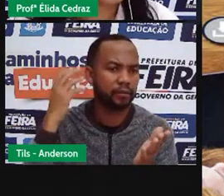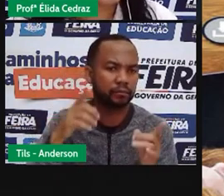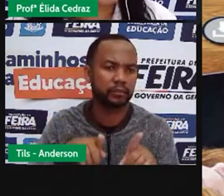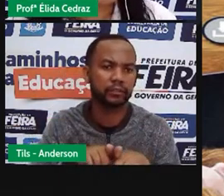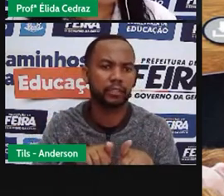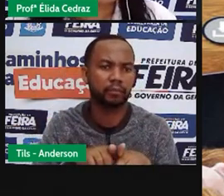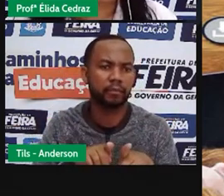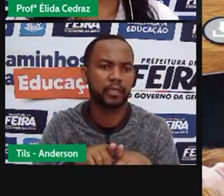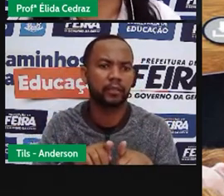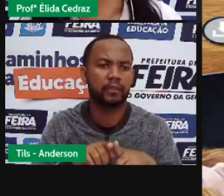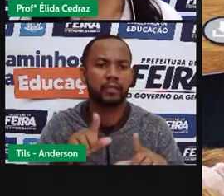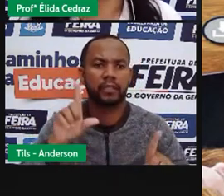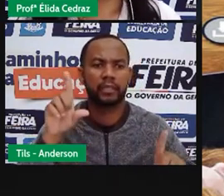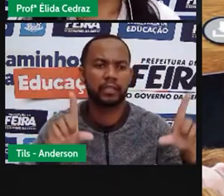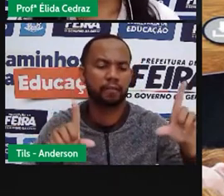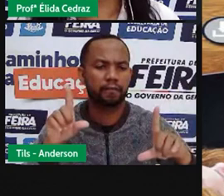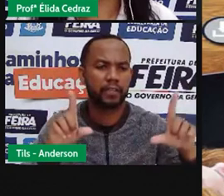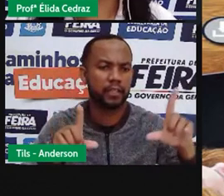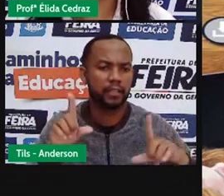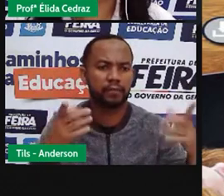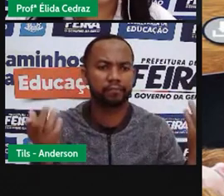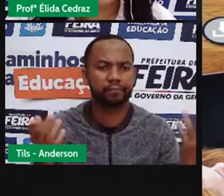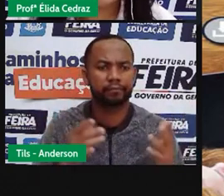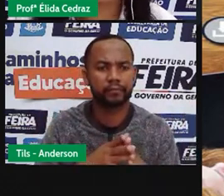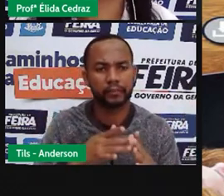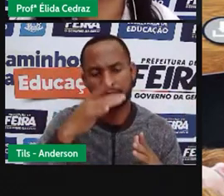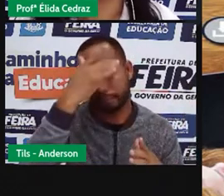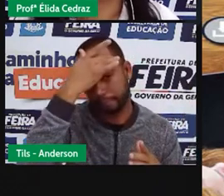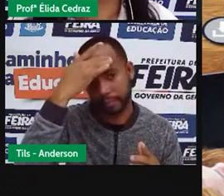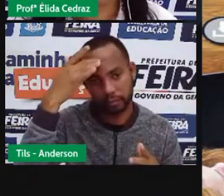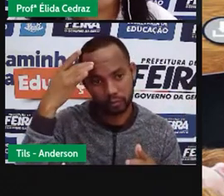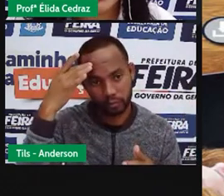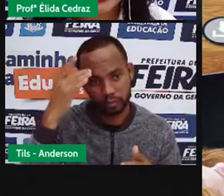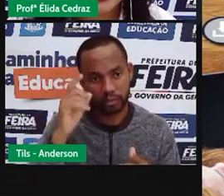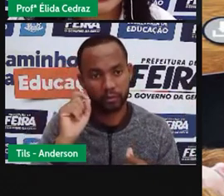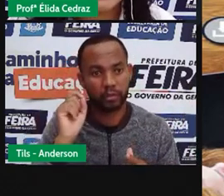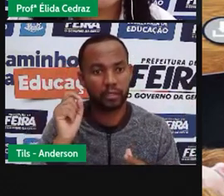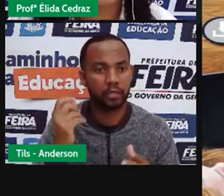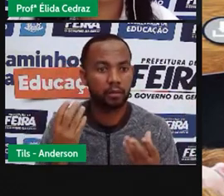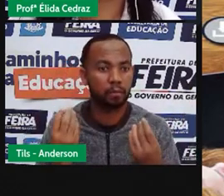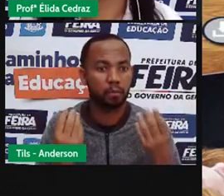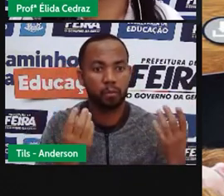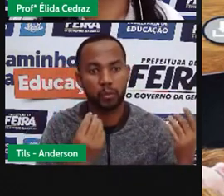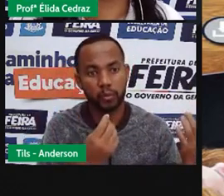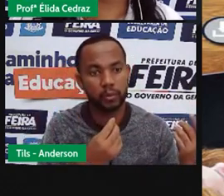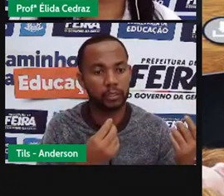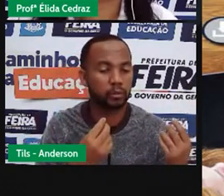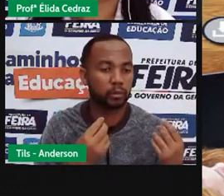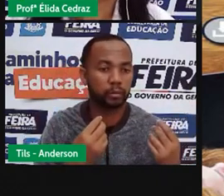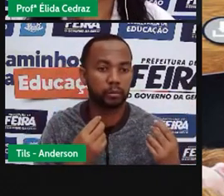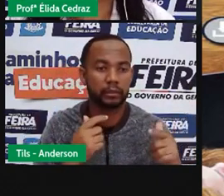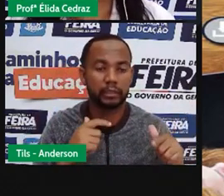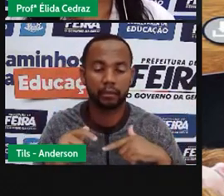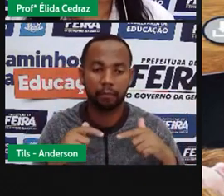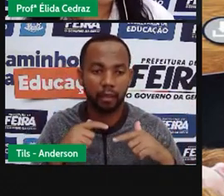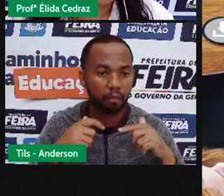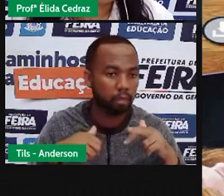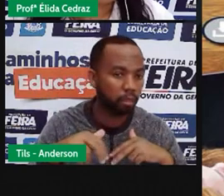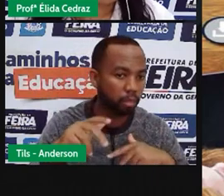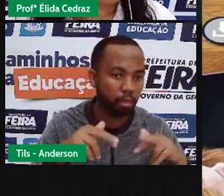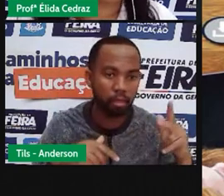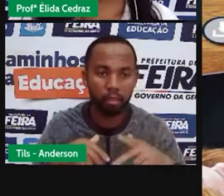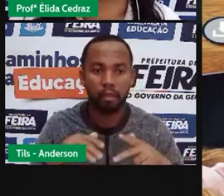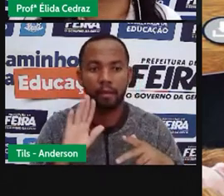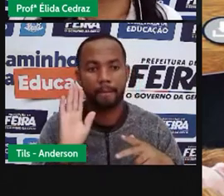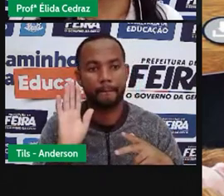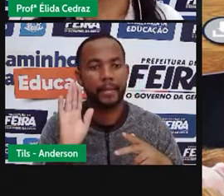jornais na TV, que as pessoas que estão realmente com o é muito corrido, continuam sendo bem